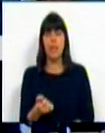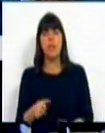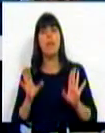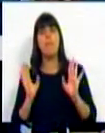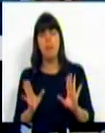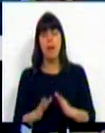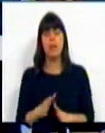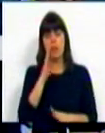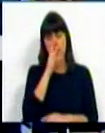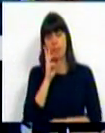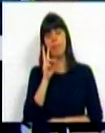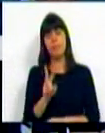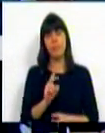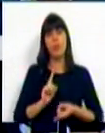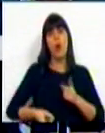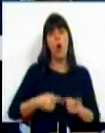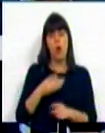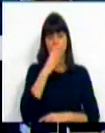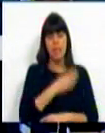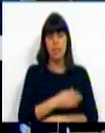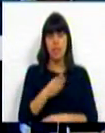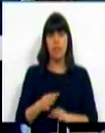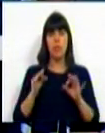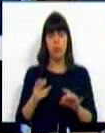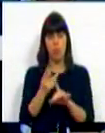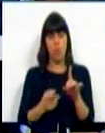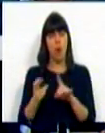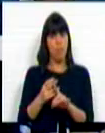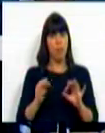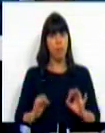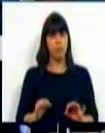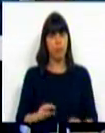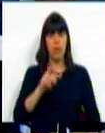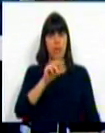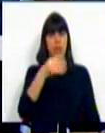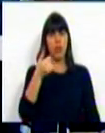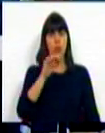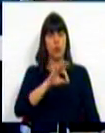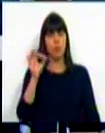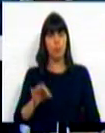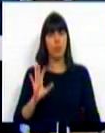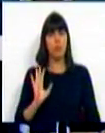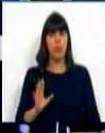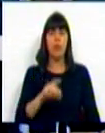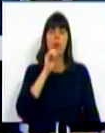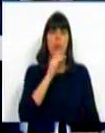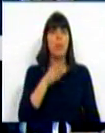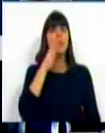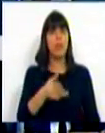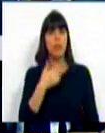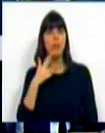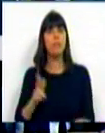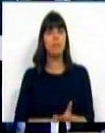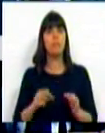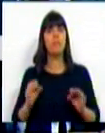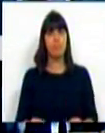entanto, se olharmos para aquilo que foi a execução, o aumento é efetivamente de 32%. Podemos dizer que, de